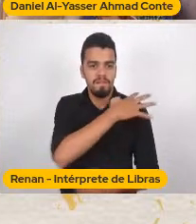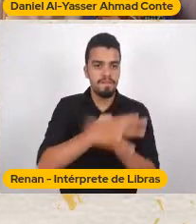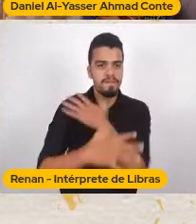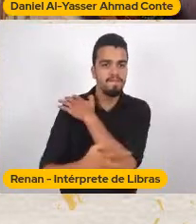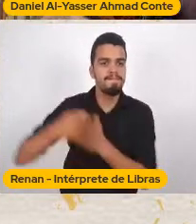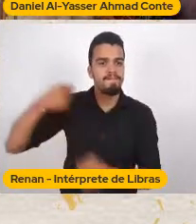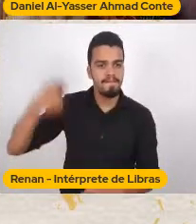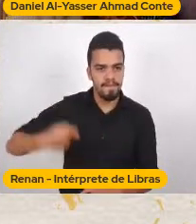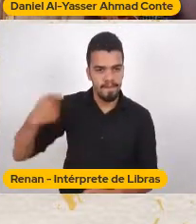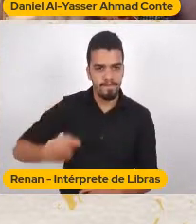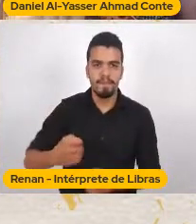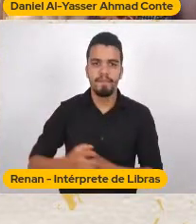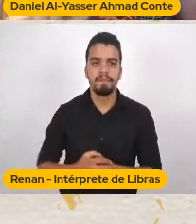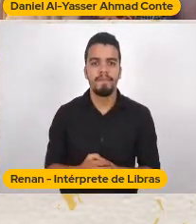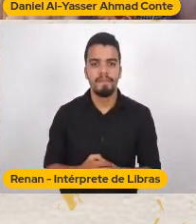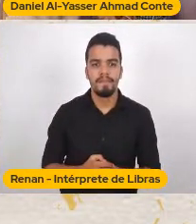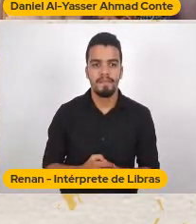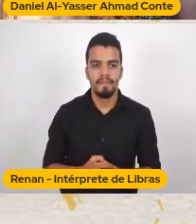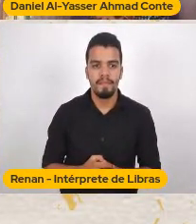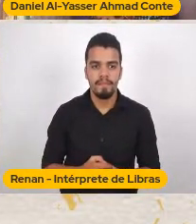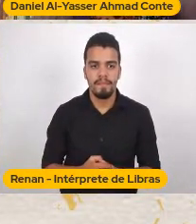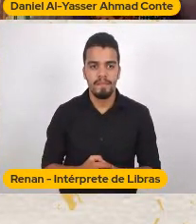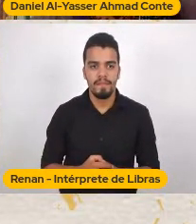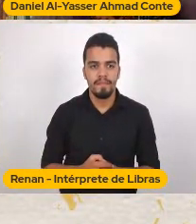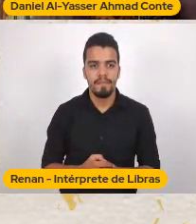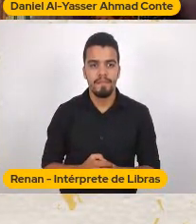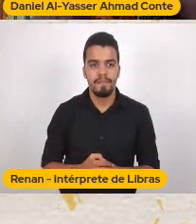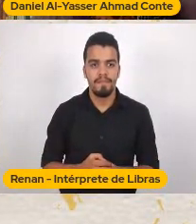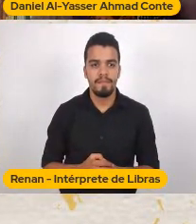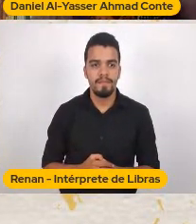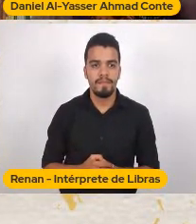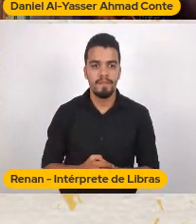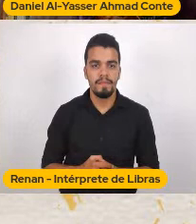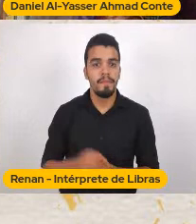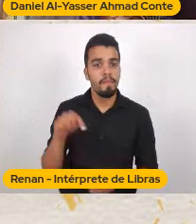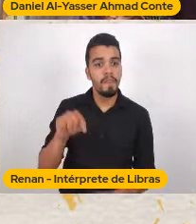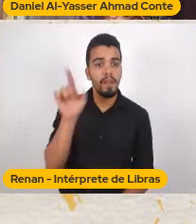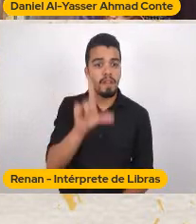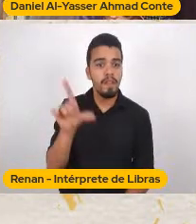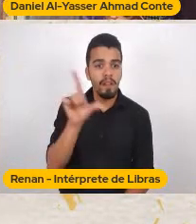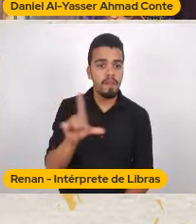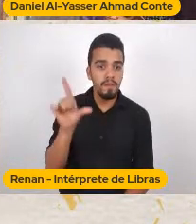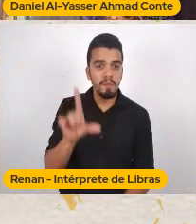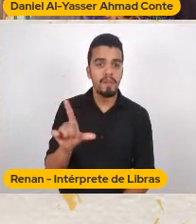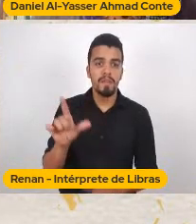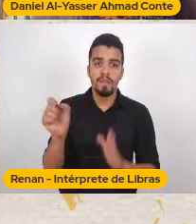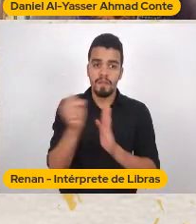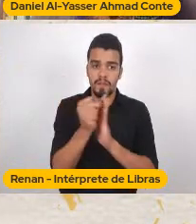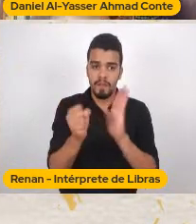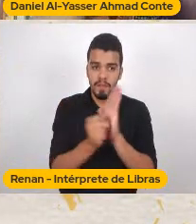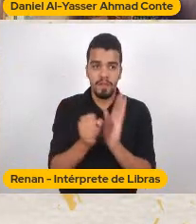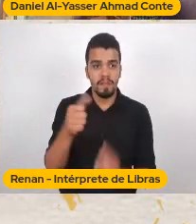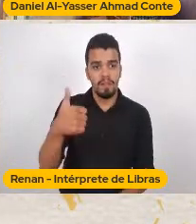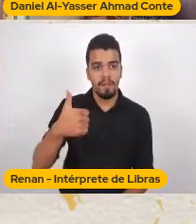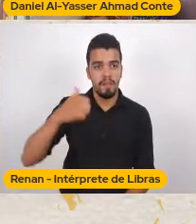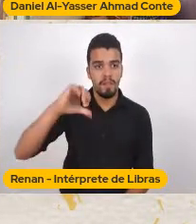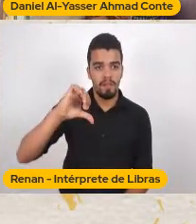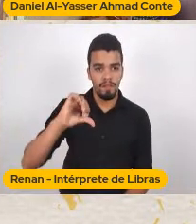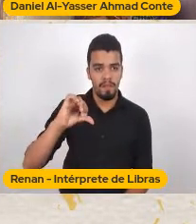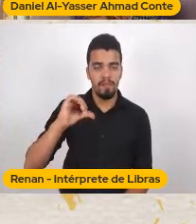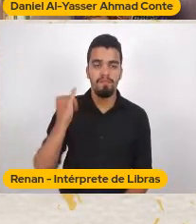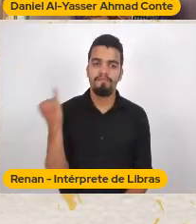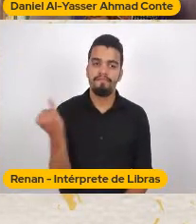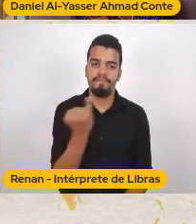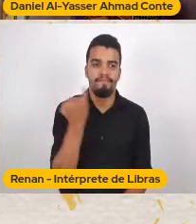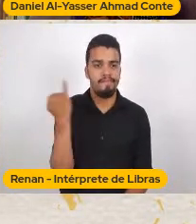Mas Essa literatura Do século XIX Ela é importante Essa que eu